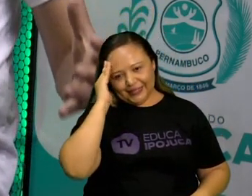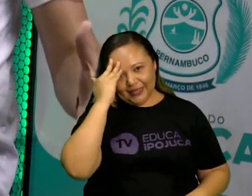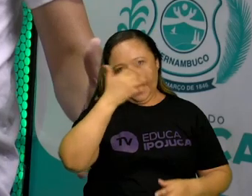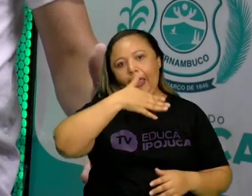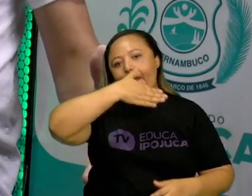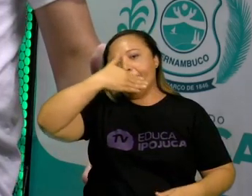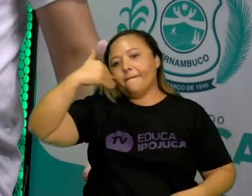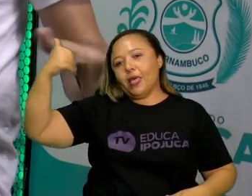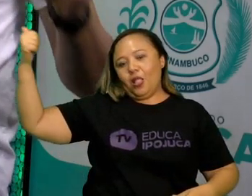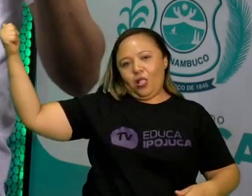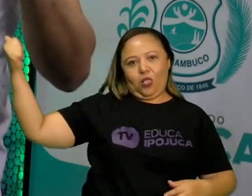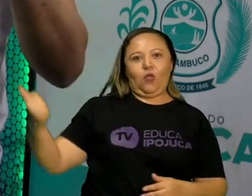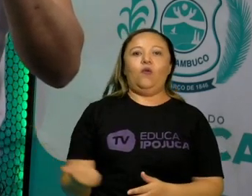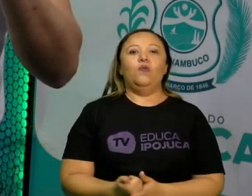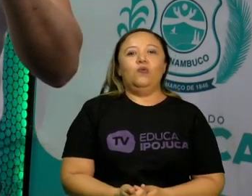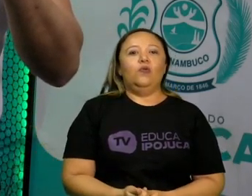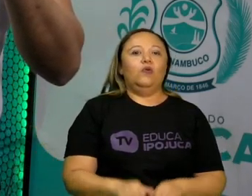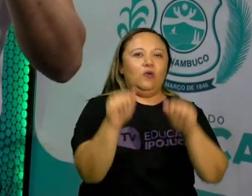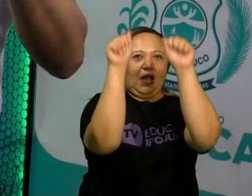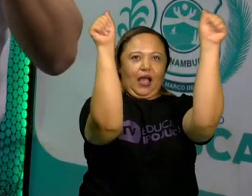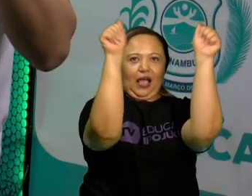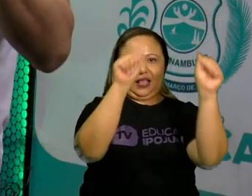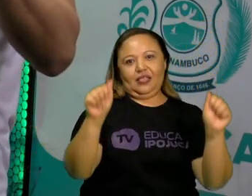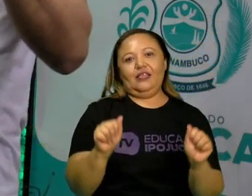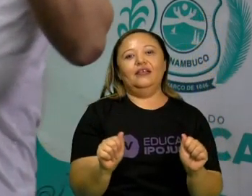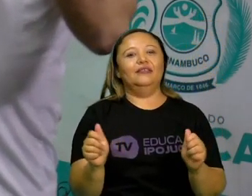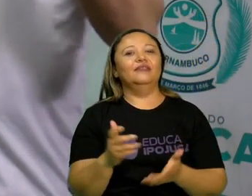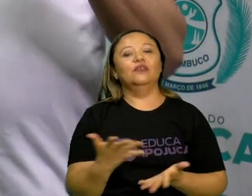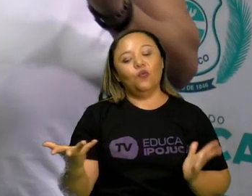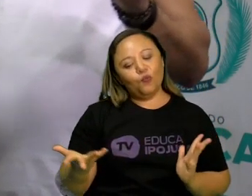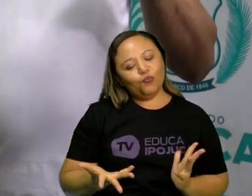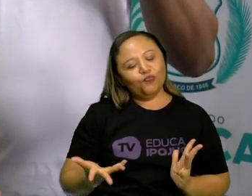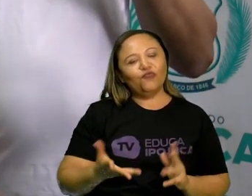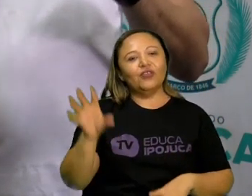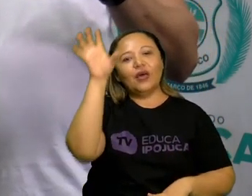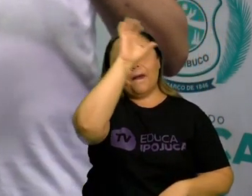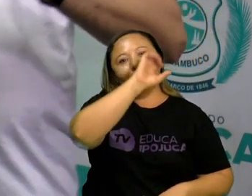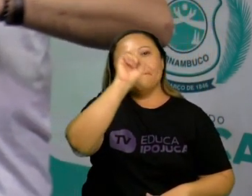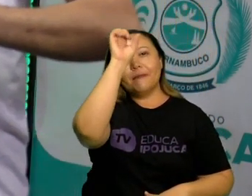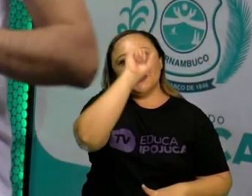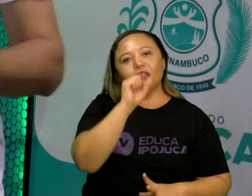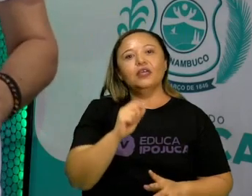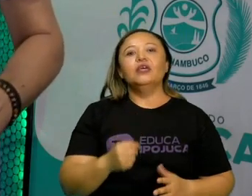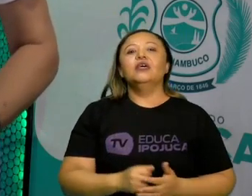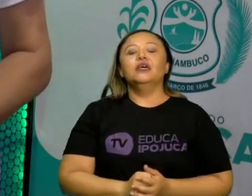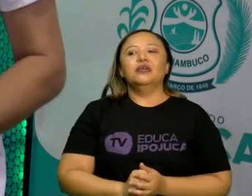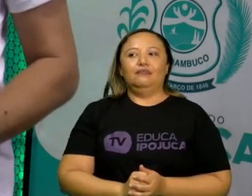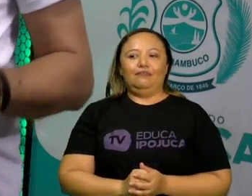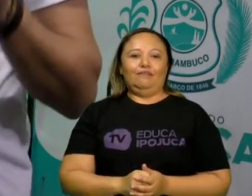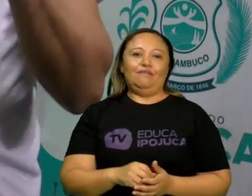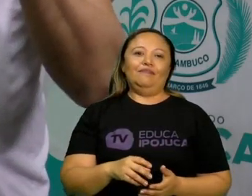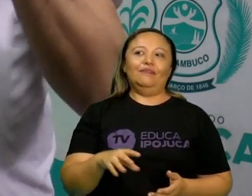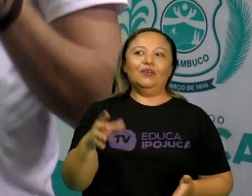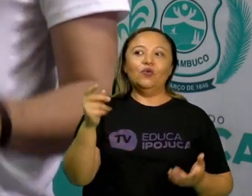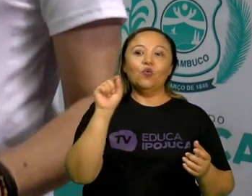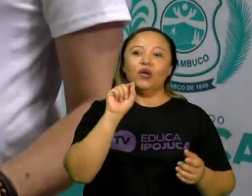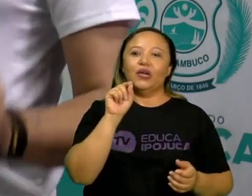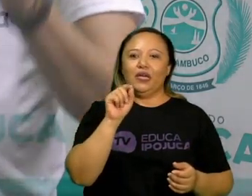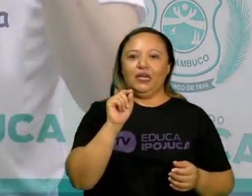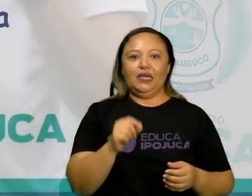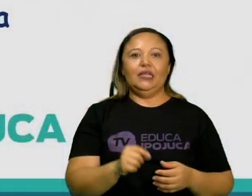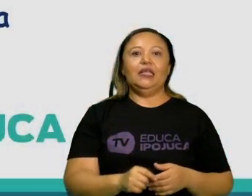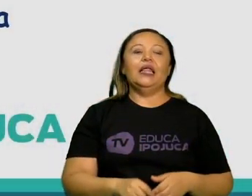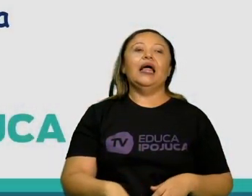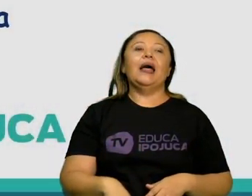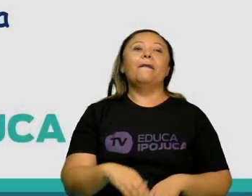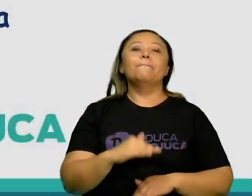da arte. Vamos nessa? E hoje nós vamos falar sobre um assunto que eu gosto bastante, que é a produção